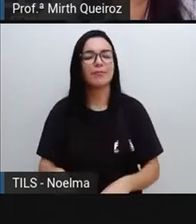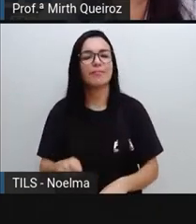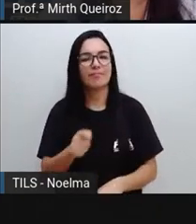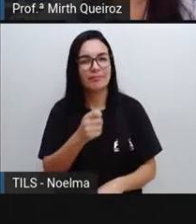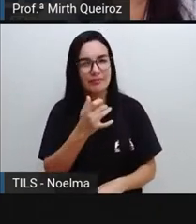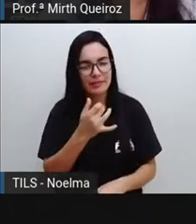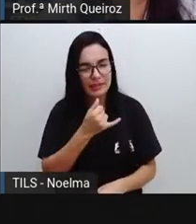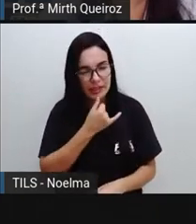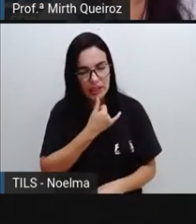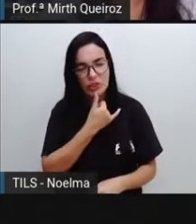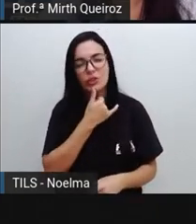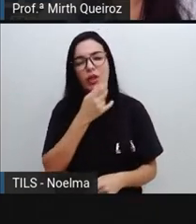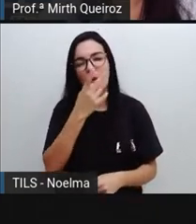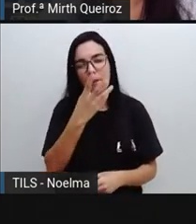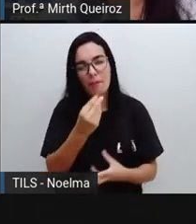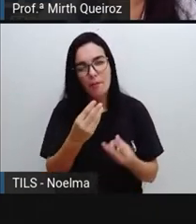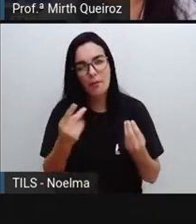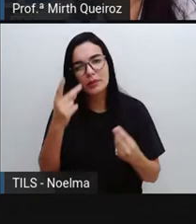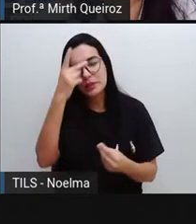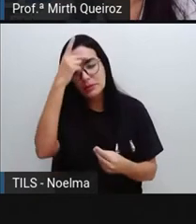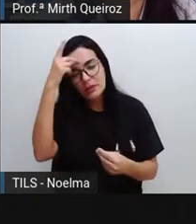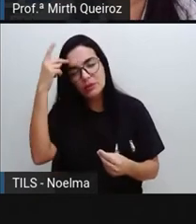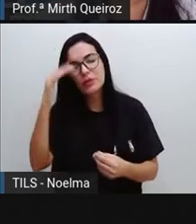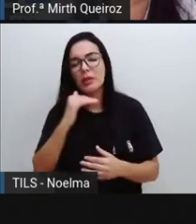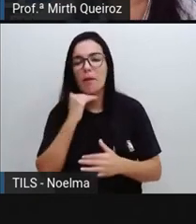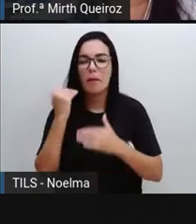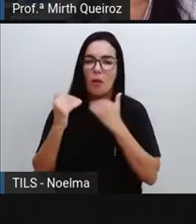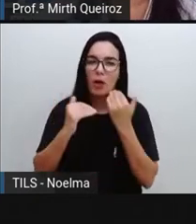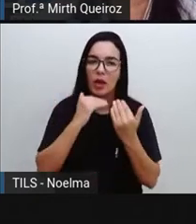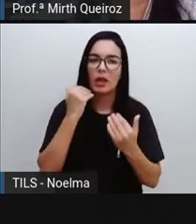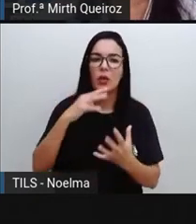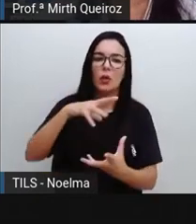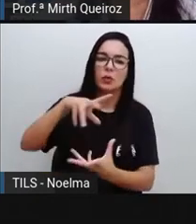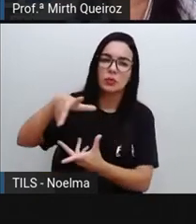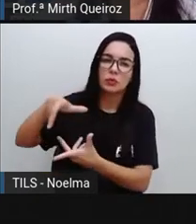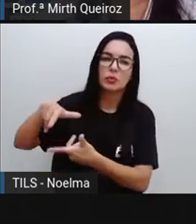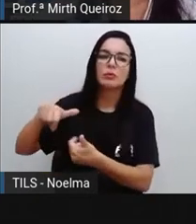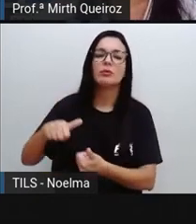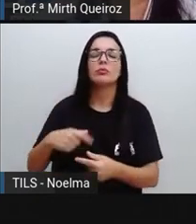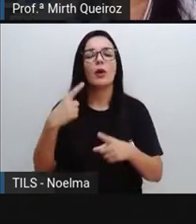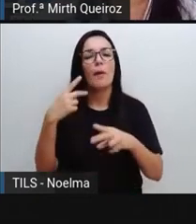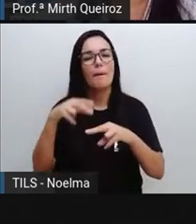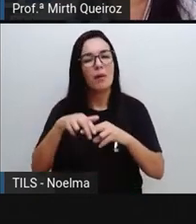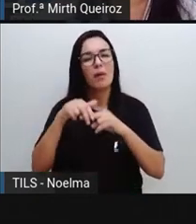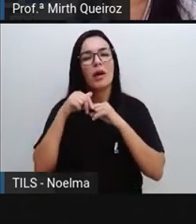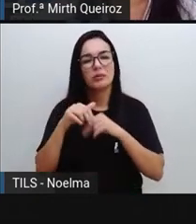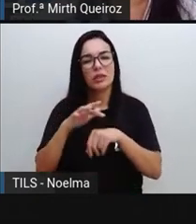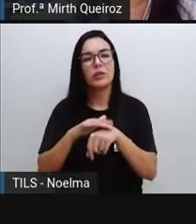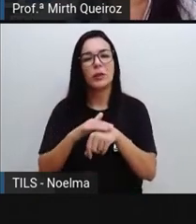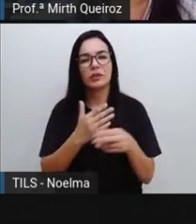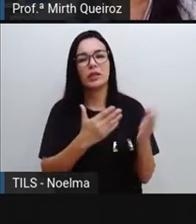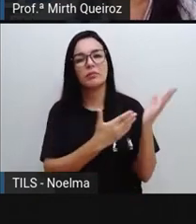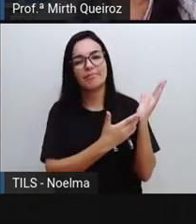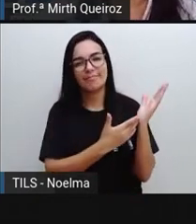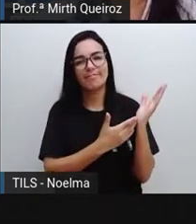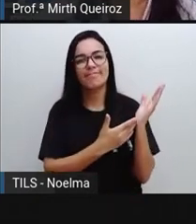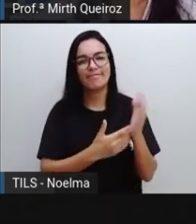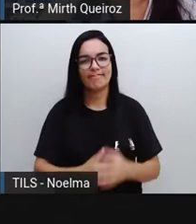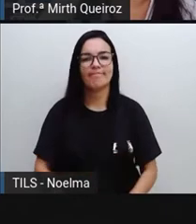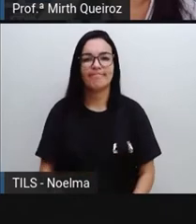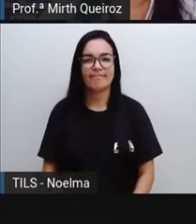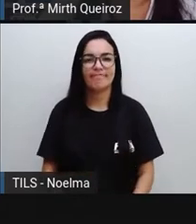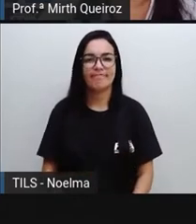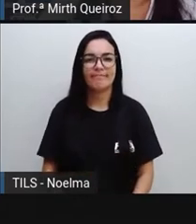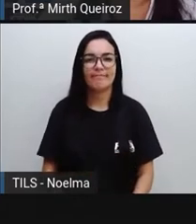população, né? Milhares e milhares de pessoas morreram por conta dessa doença. E